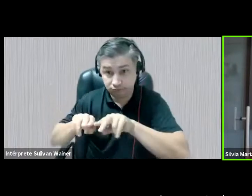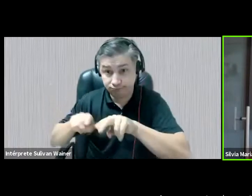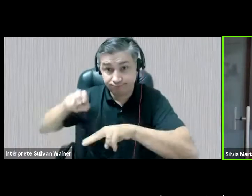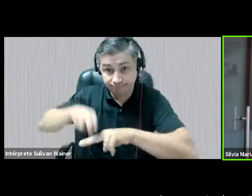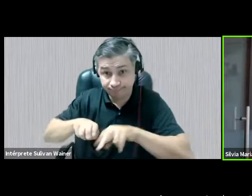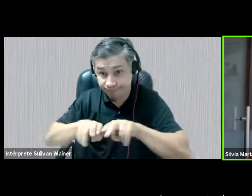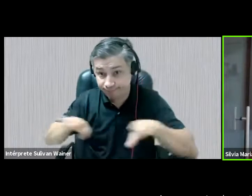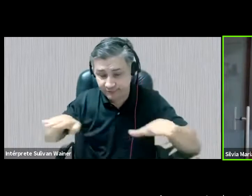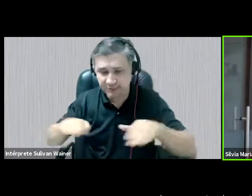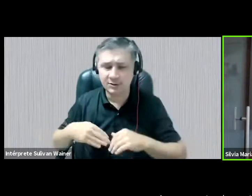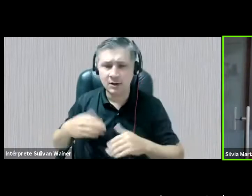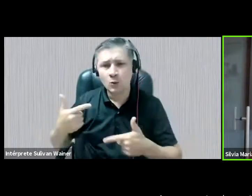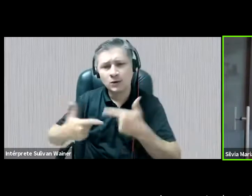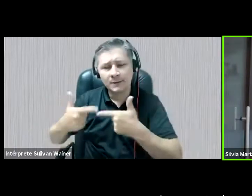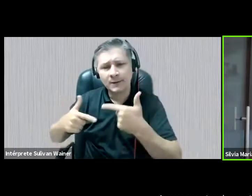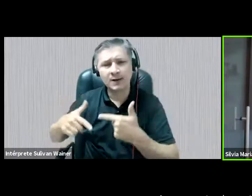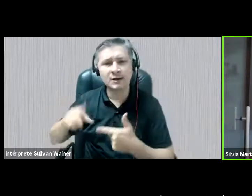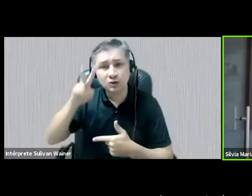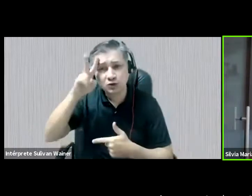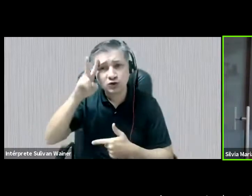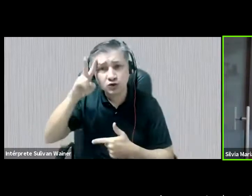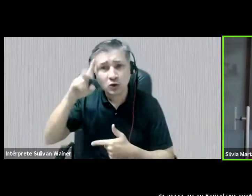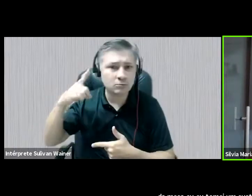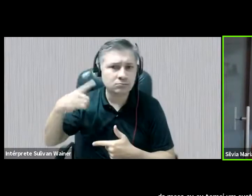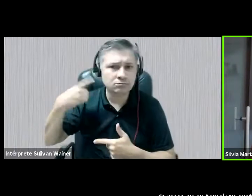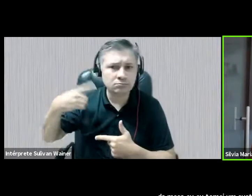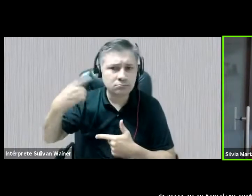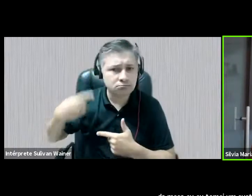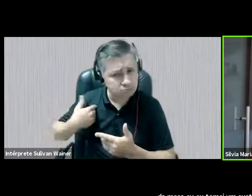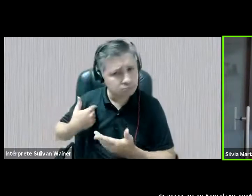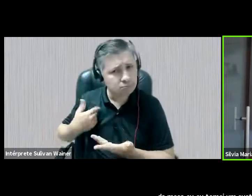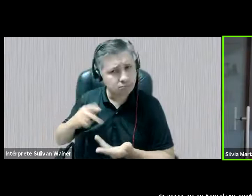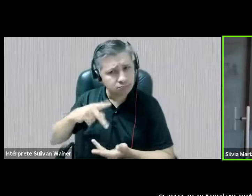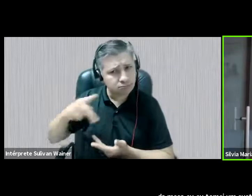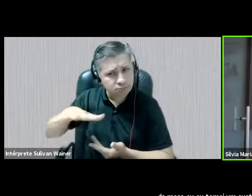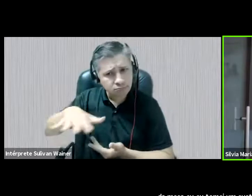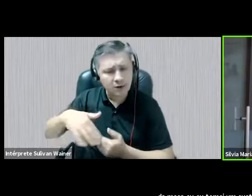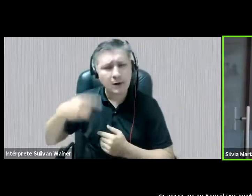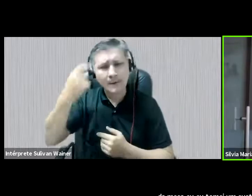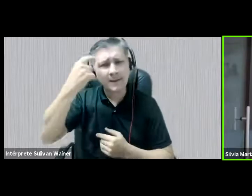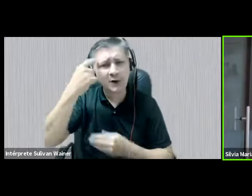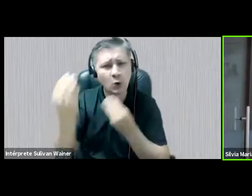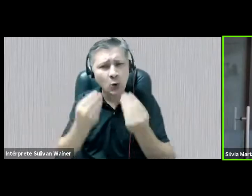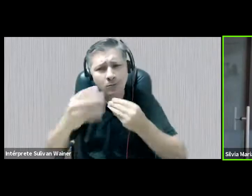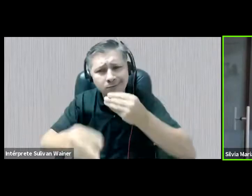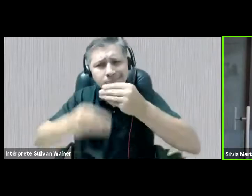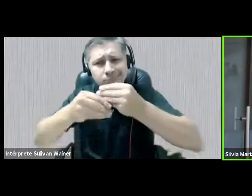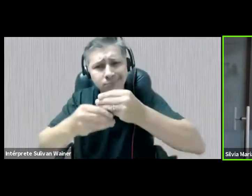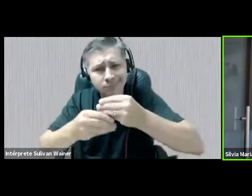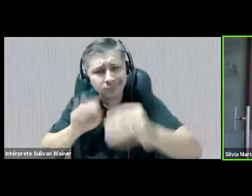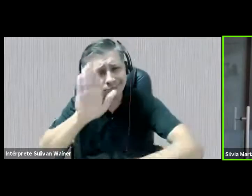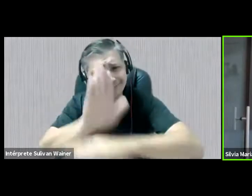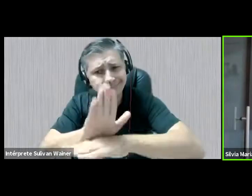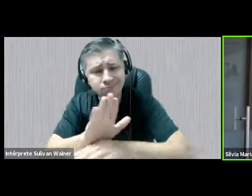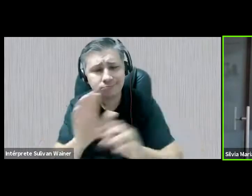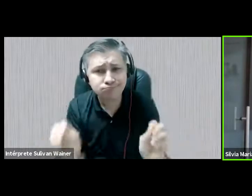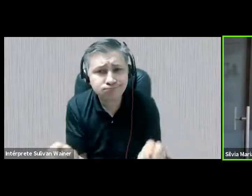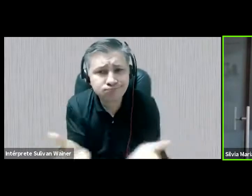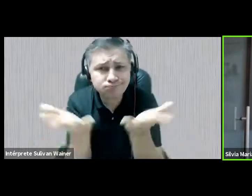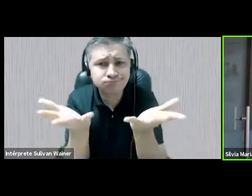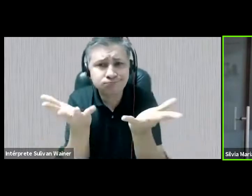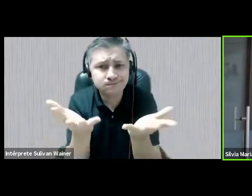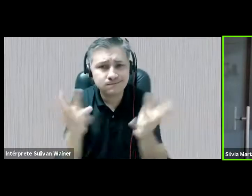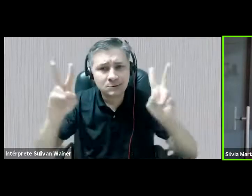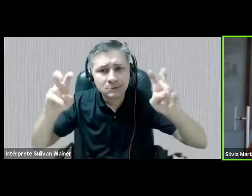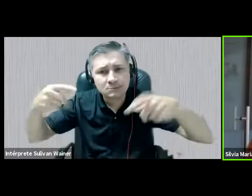na área da história e do direito, e fiquei pensando como é que eu poderia contribuir aqui para